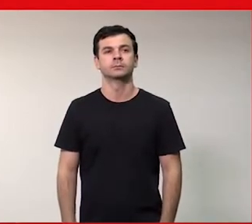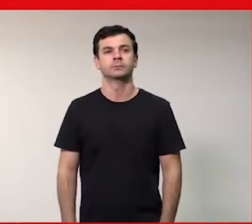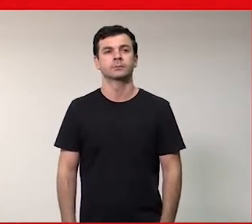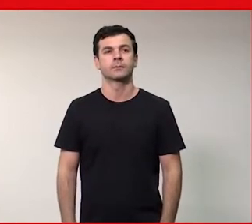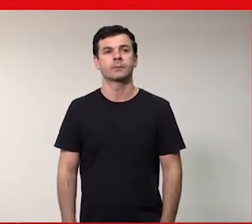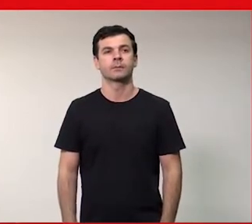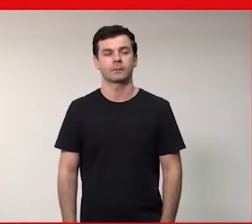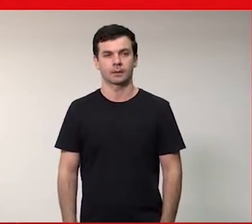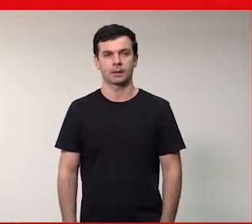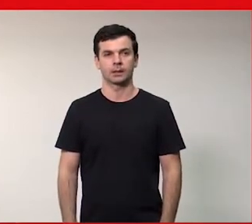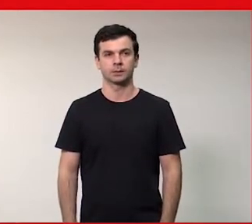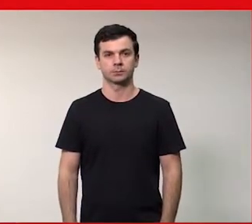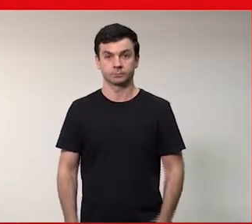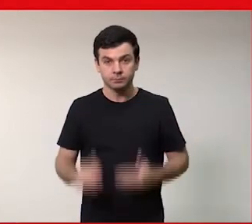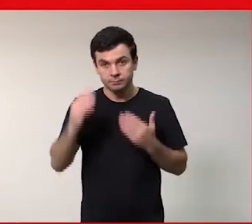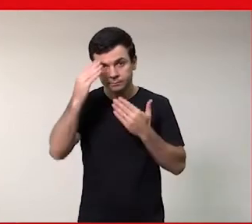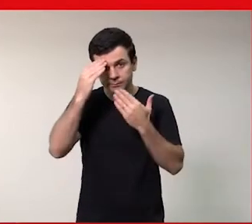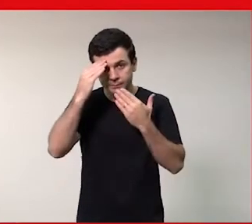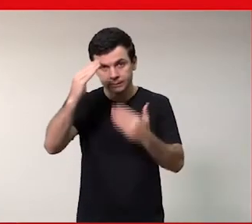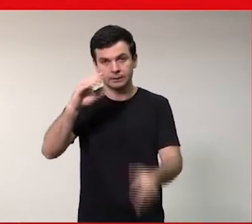Muito obrigada Ludmilla